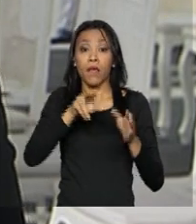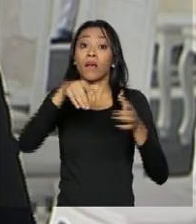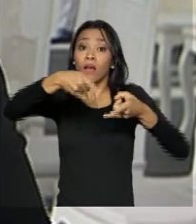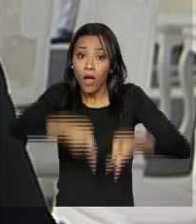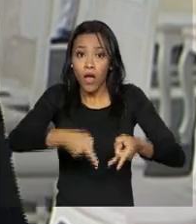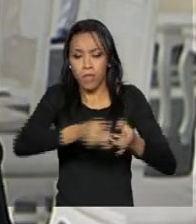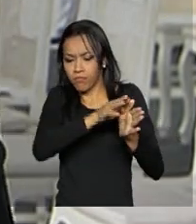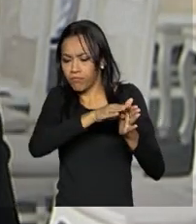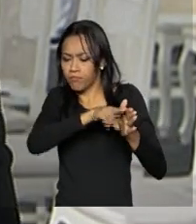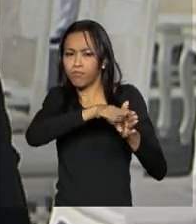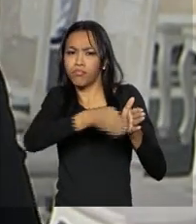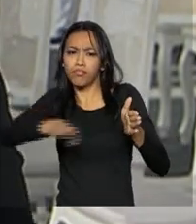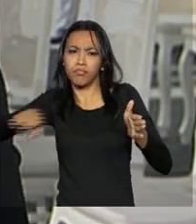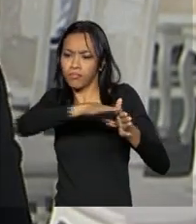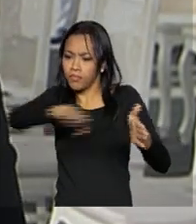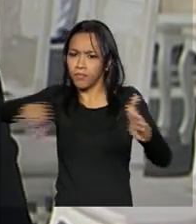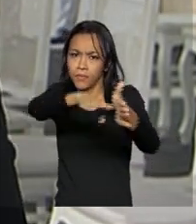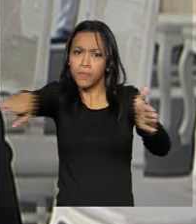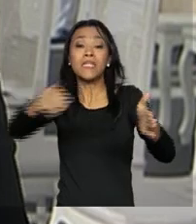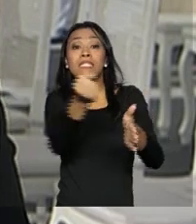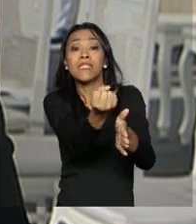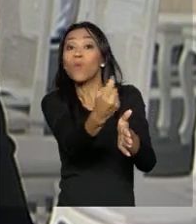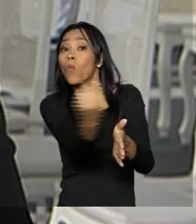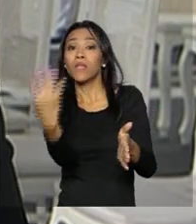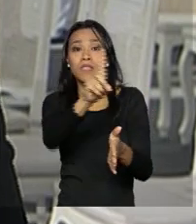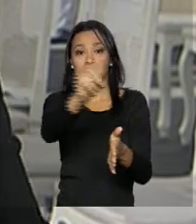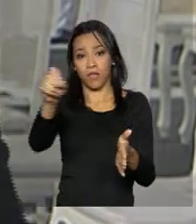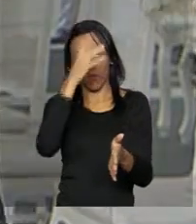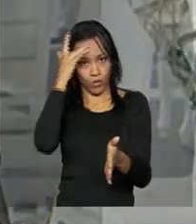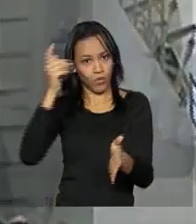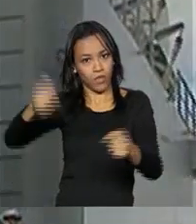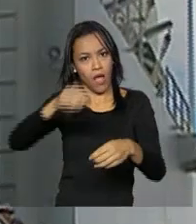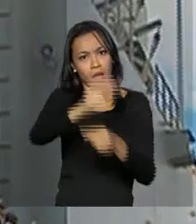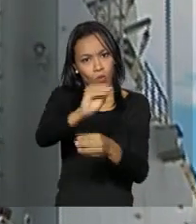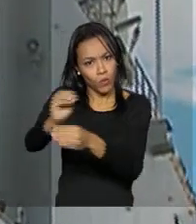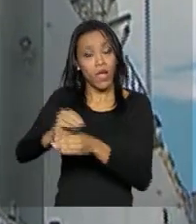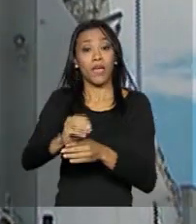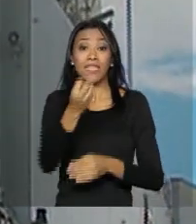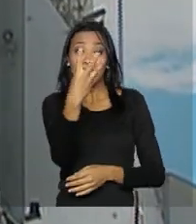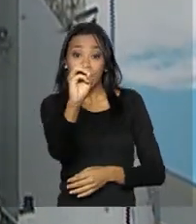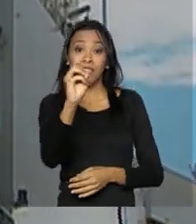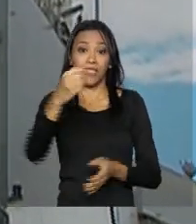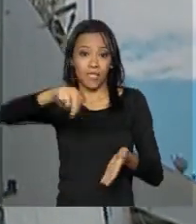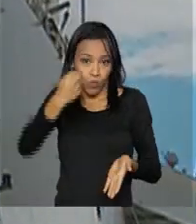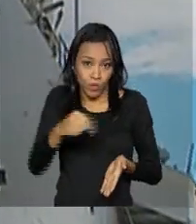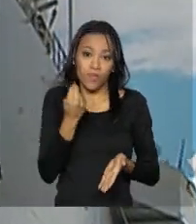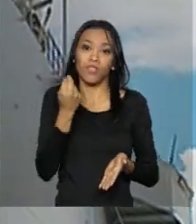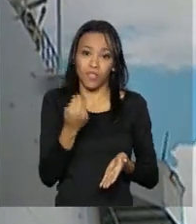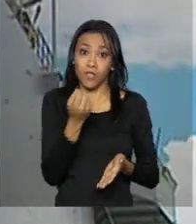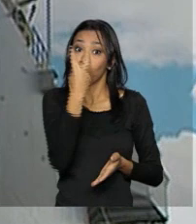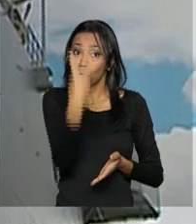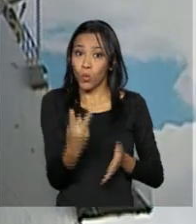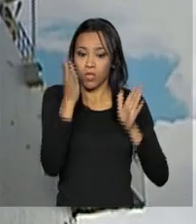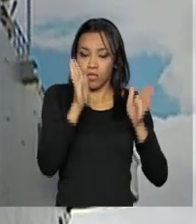leitos, onde podem ser atendidas até 100 pessoas por dia, e realizadas 30 cirurgias a cada 5 dias, nas duas salas de